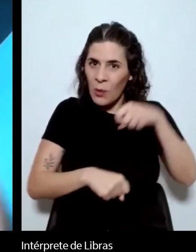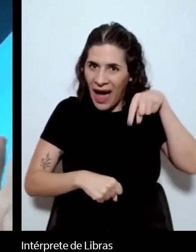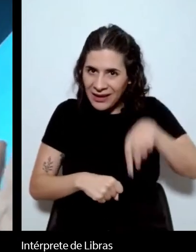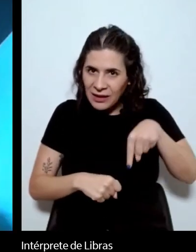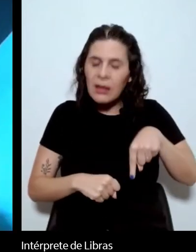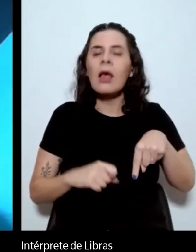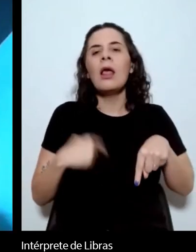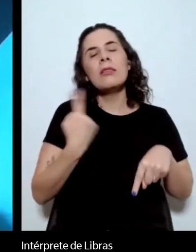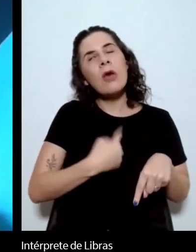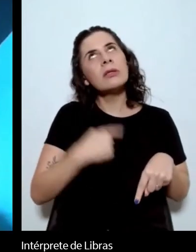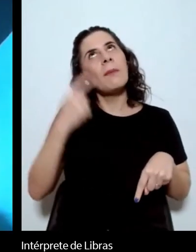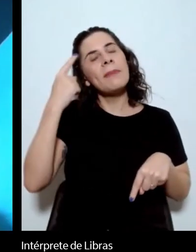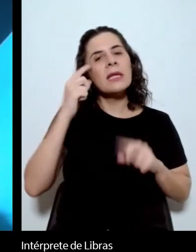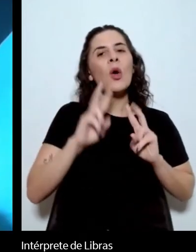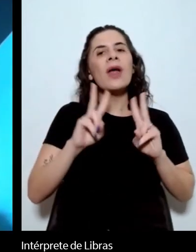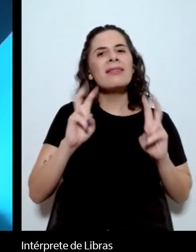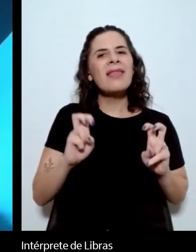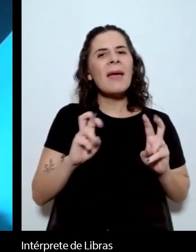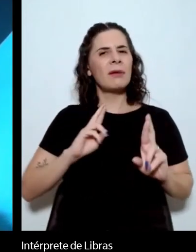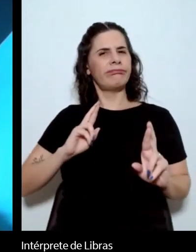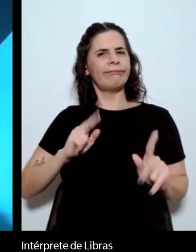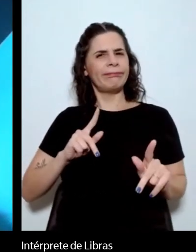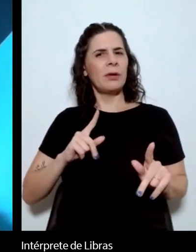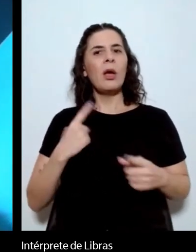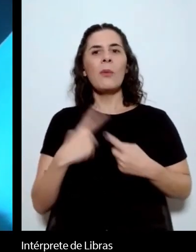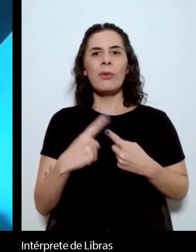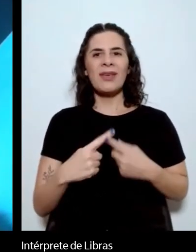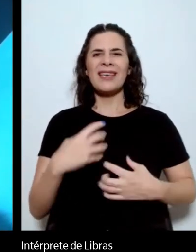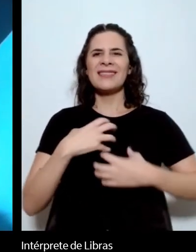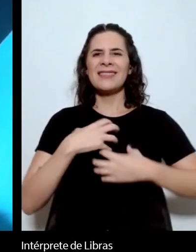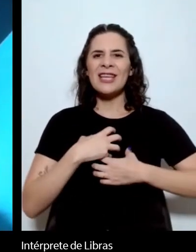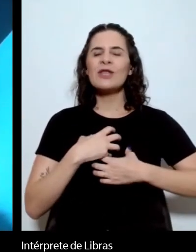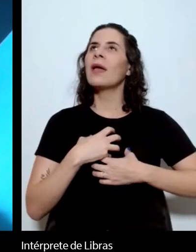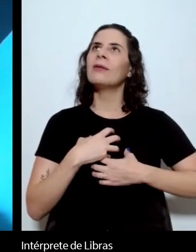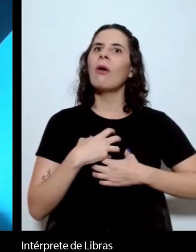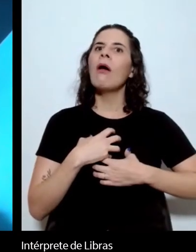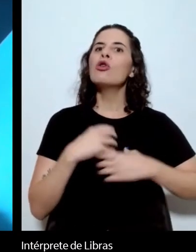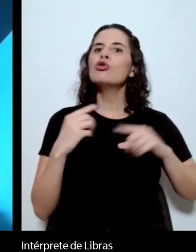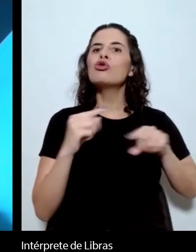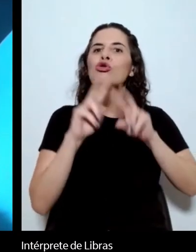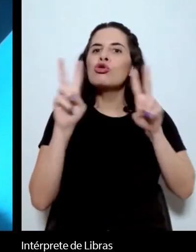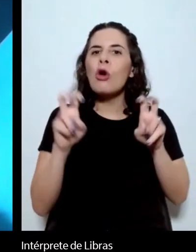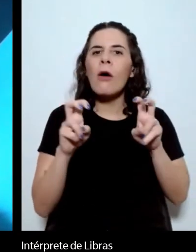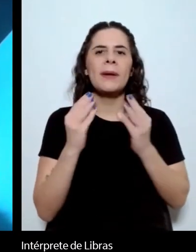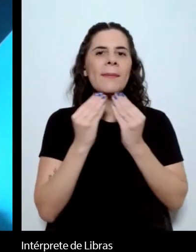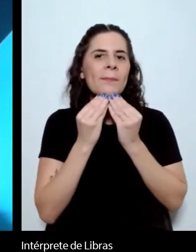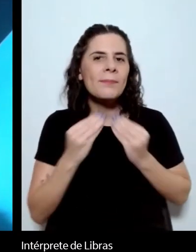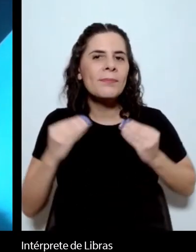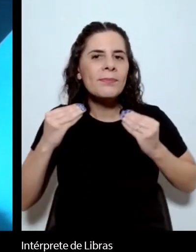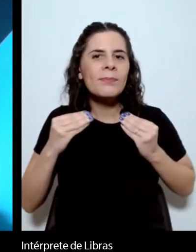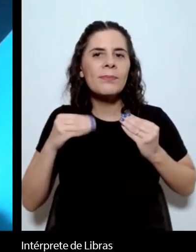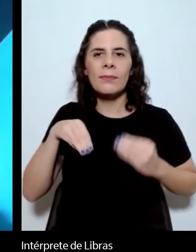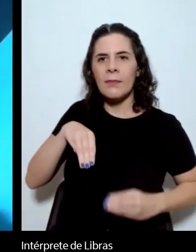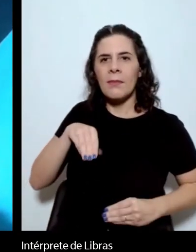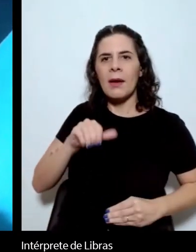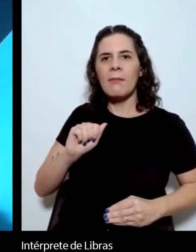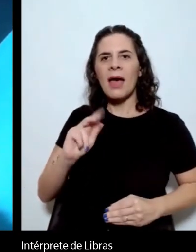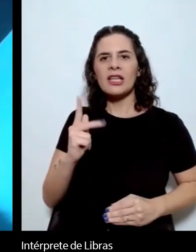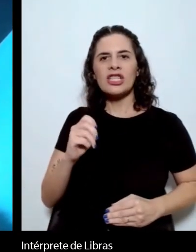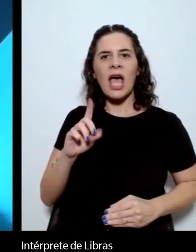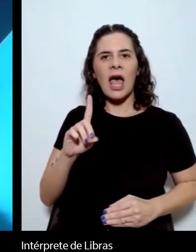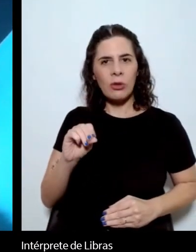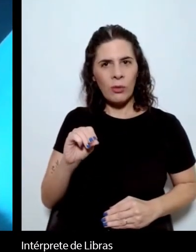reúne, certo sentimento íntimo, Machado de Assis, do mundo, pela primeira vez nós conseguimos um equilíbrio quase perfeito